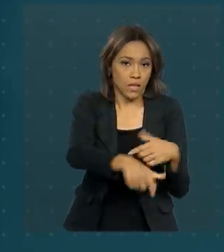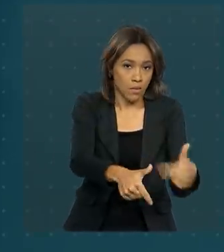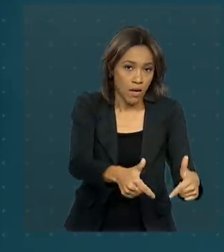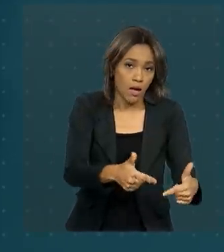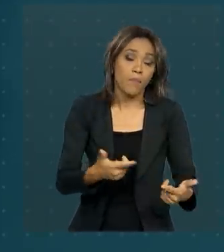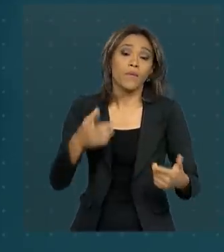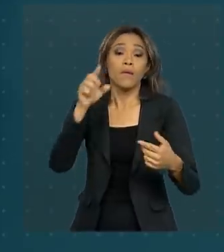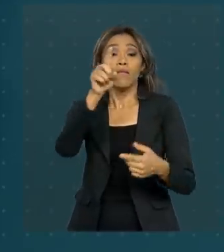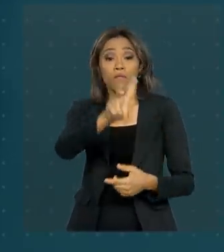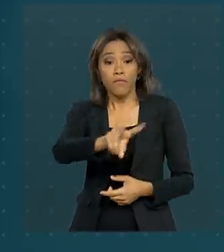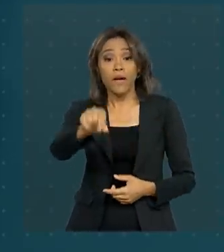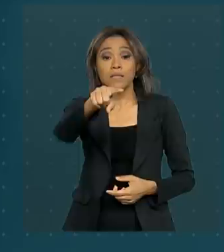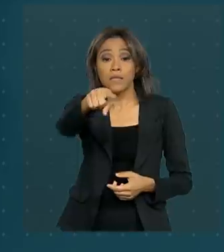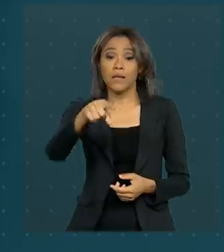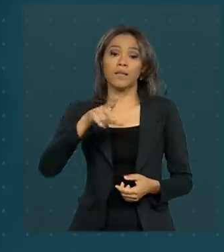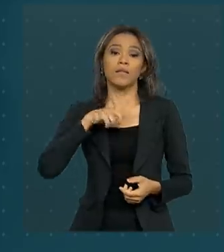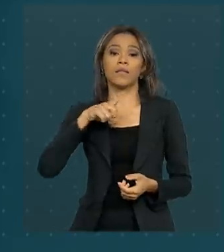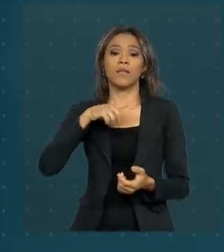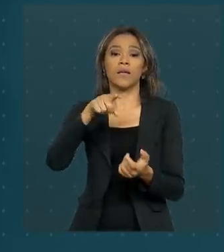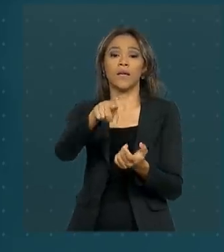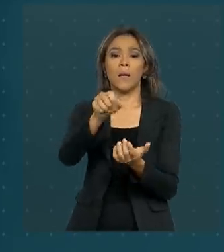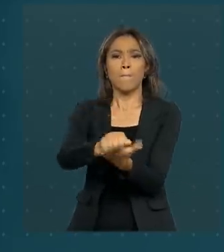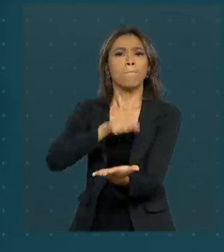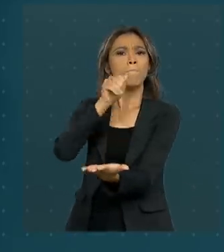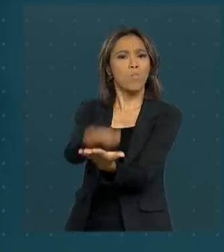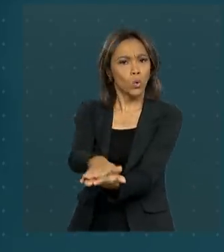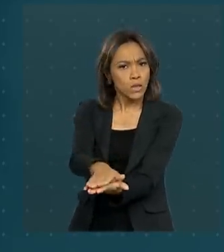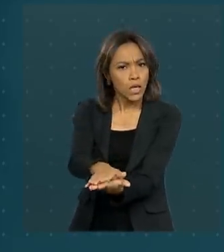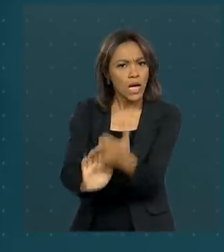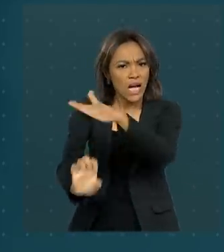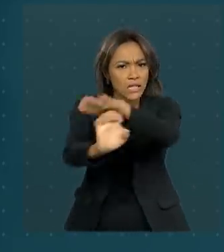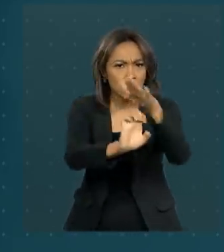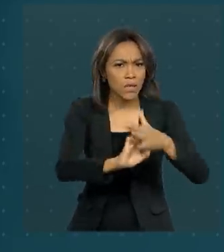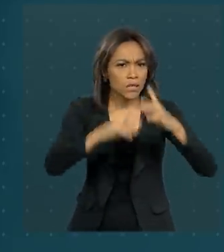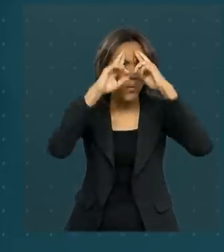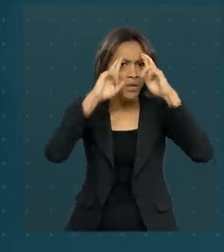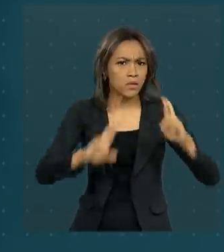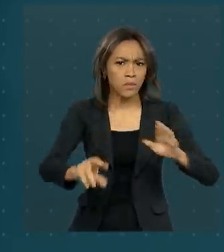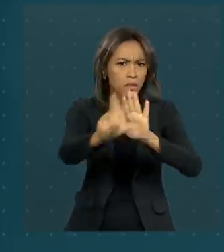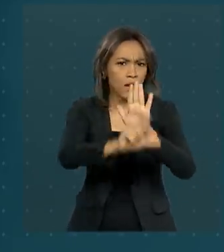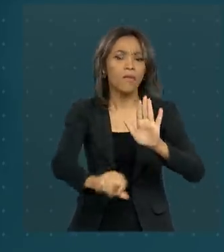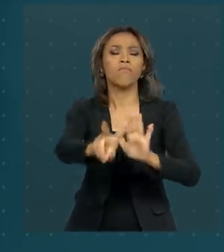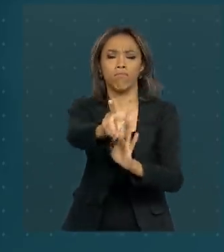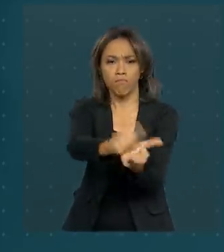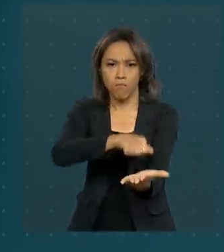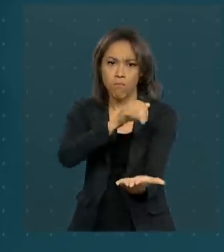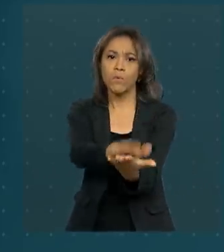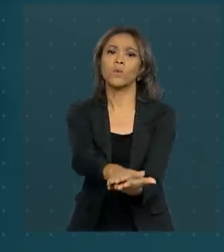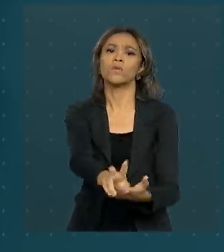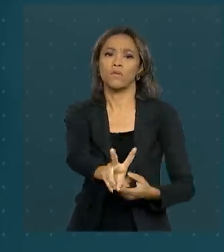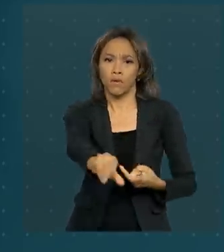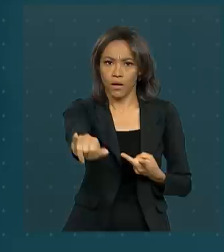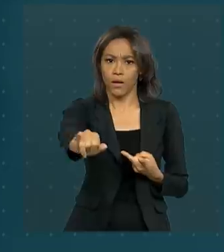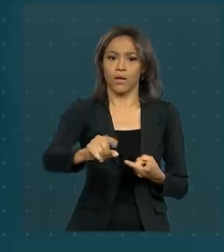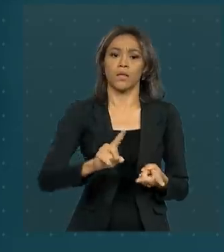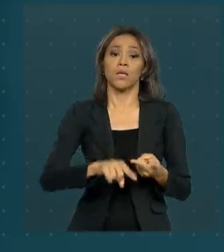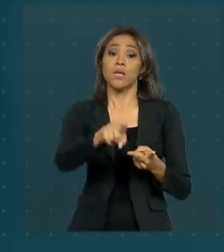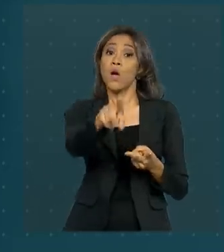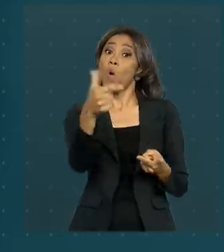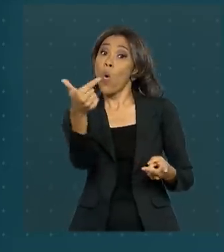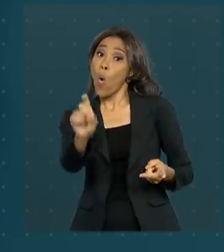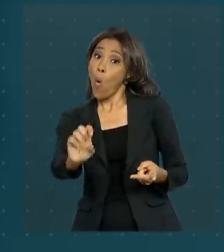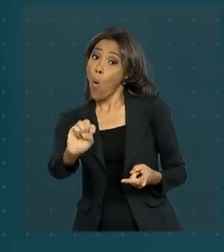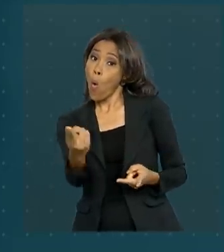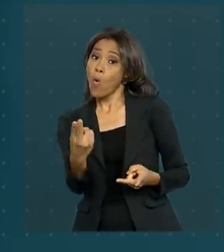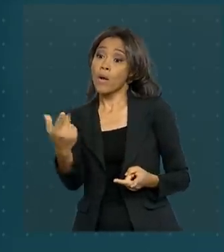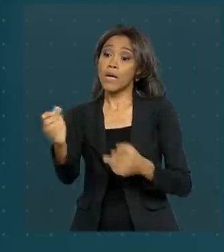serão custeadas com as multas dadas às empresas que não cumprem a legislação. Uma empresa poderá se associar à outra